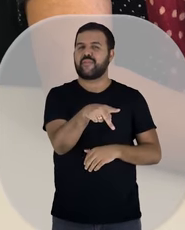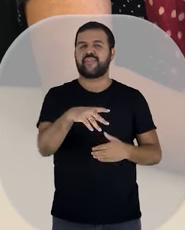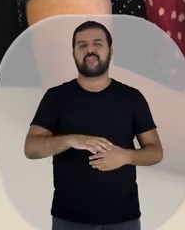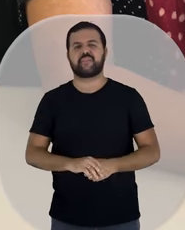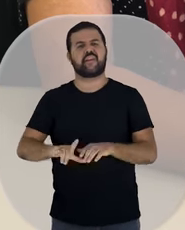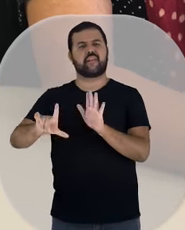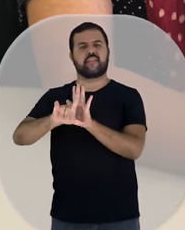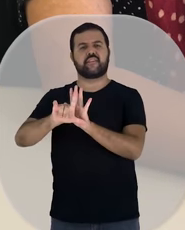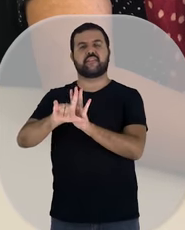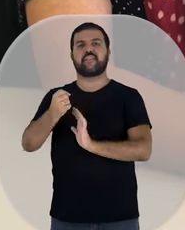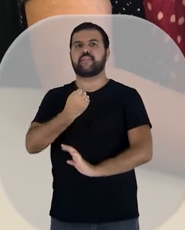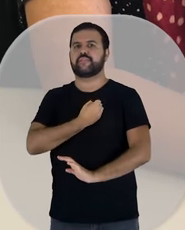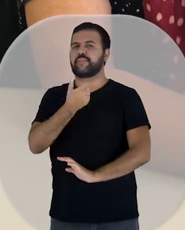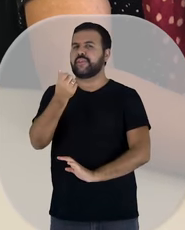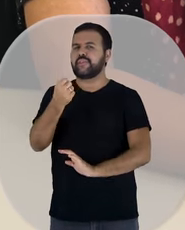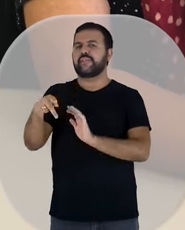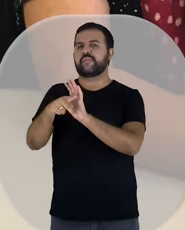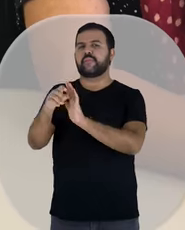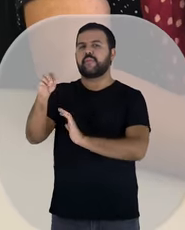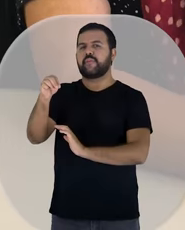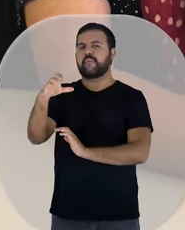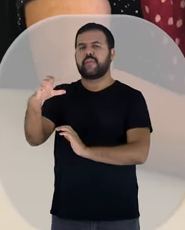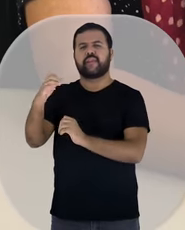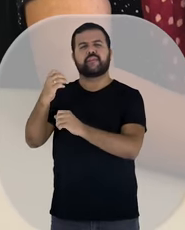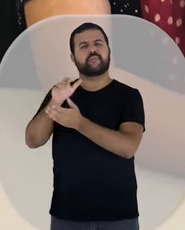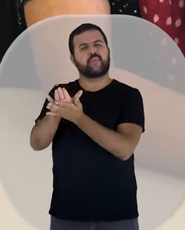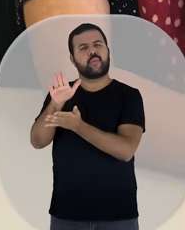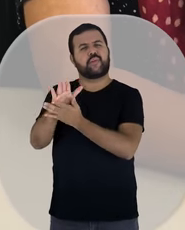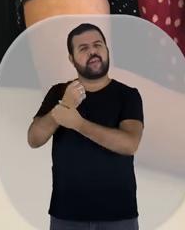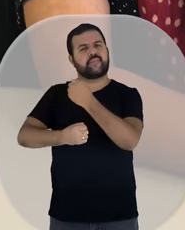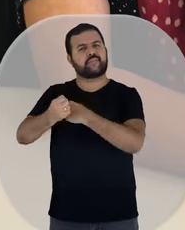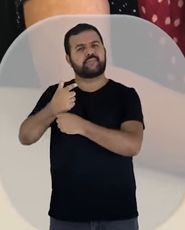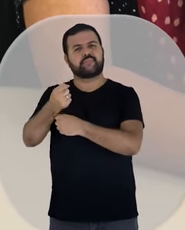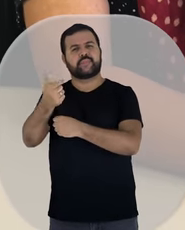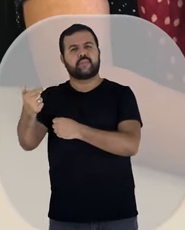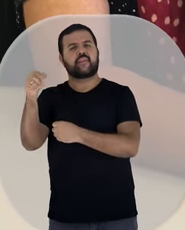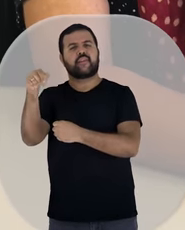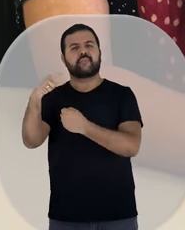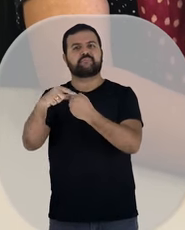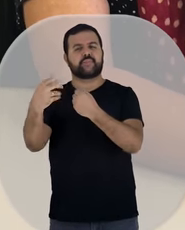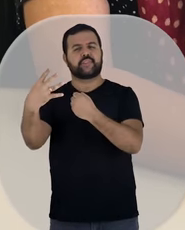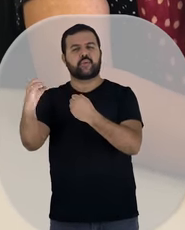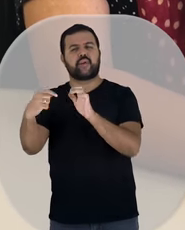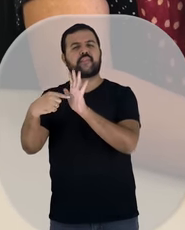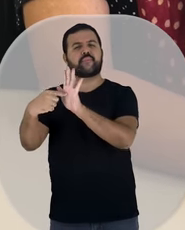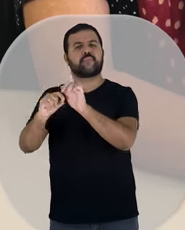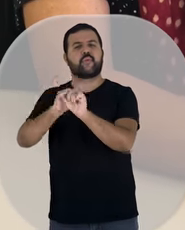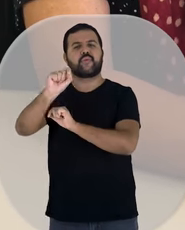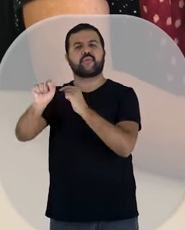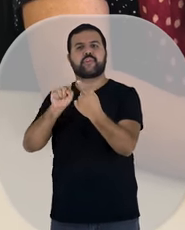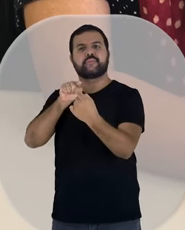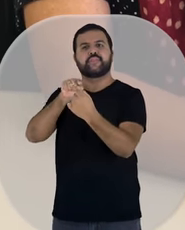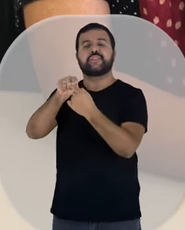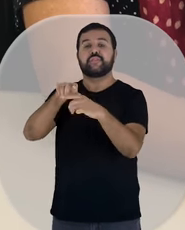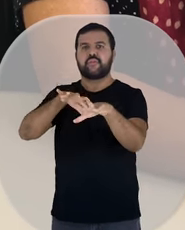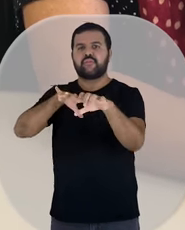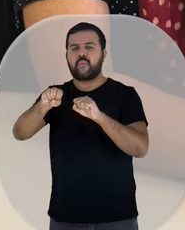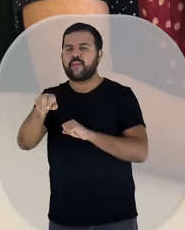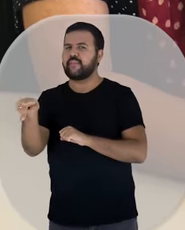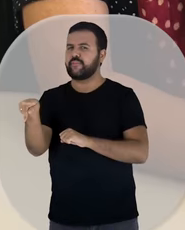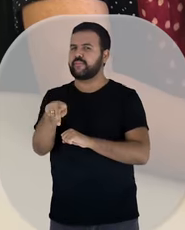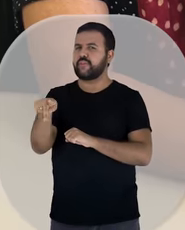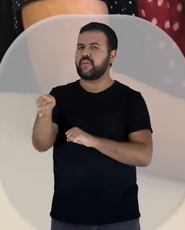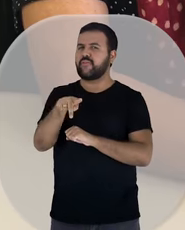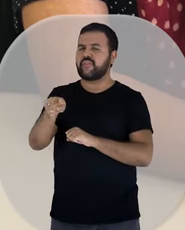O curso visa atender ao artigo 40 da Lei nº 6 de 2012 do MEC, que o objetivo é